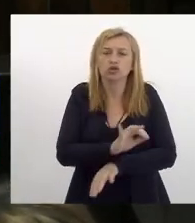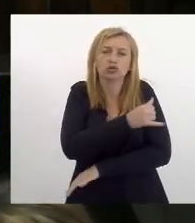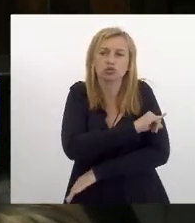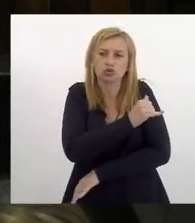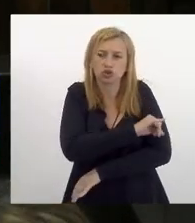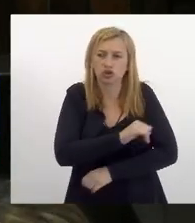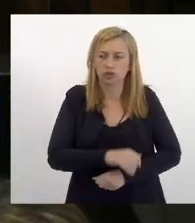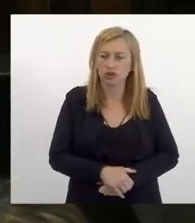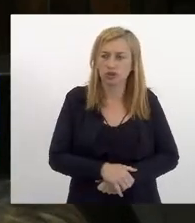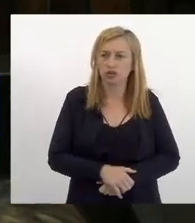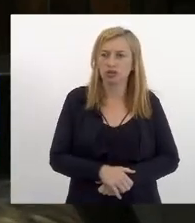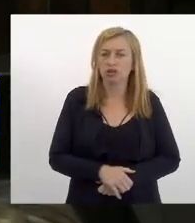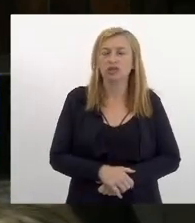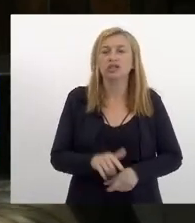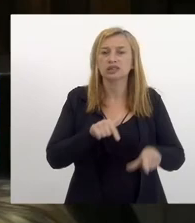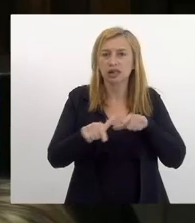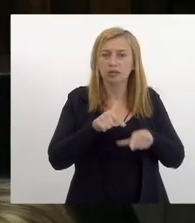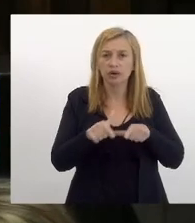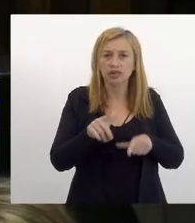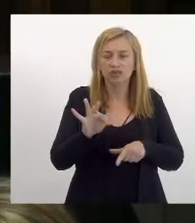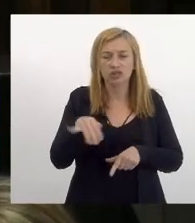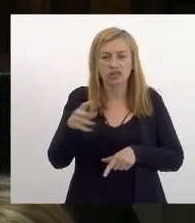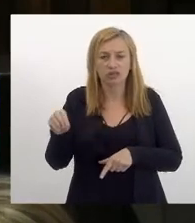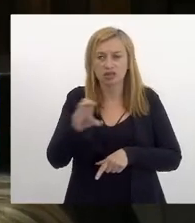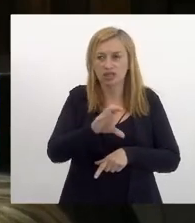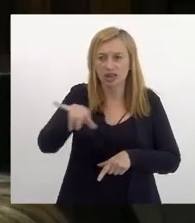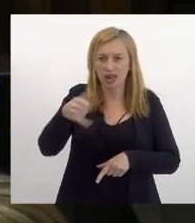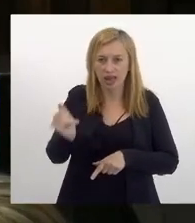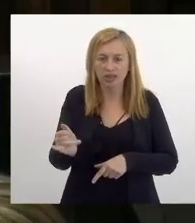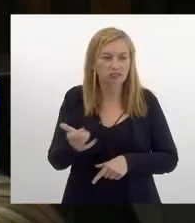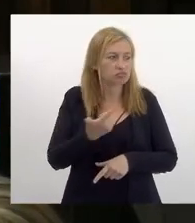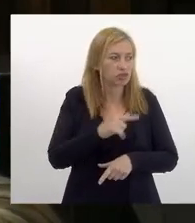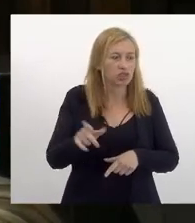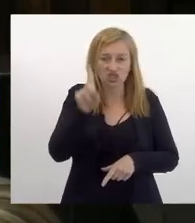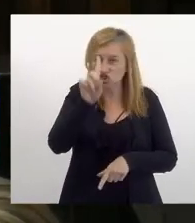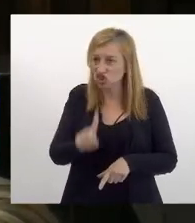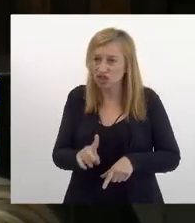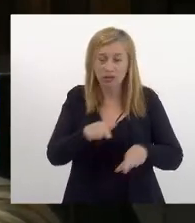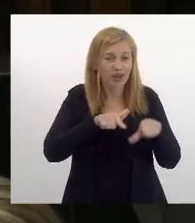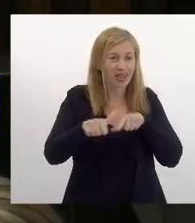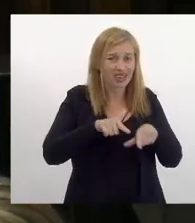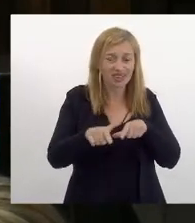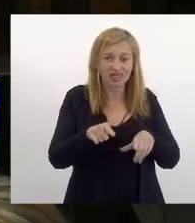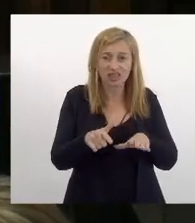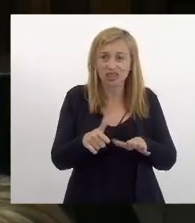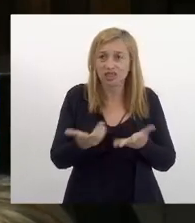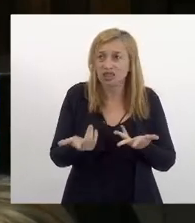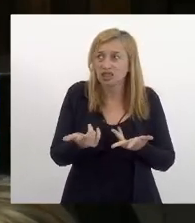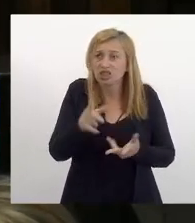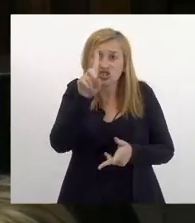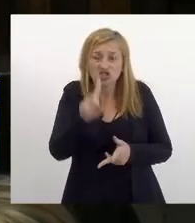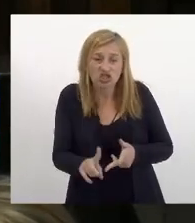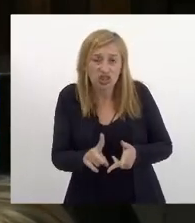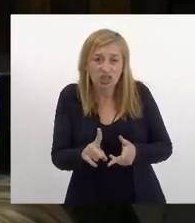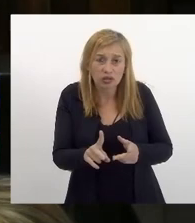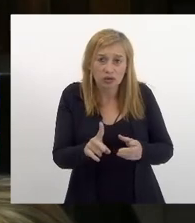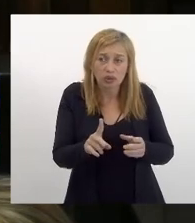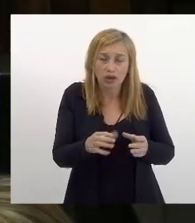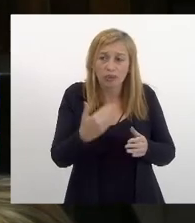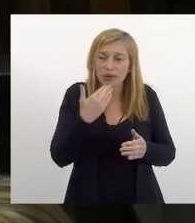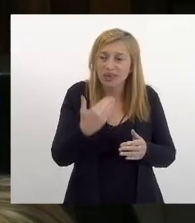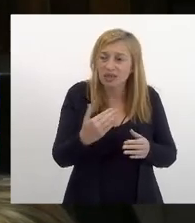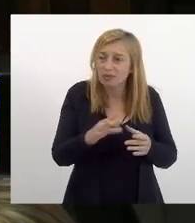Janeiro levam esse trabalho da fundação CCRJ não tem direitos trabalhistas não tem sequer direito a licença maternidade